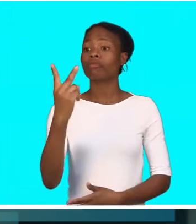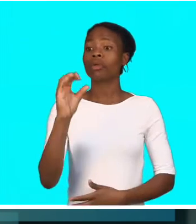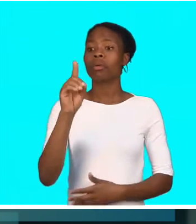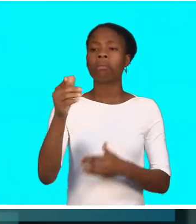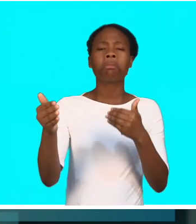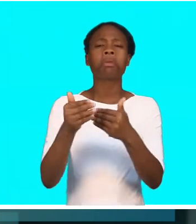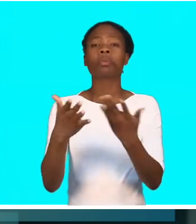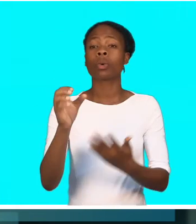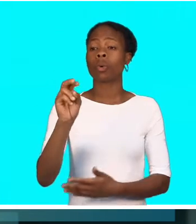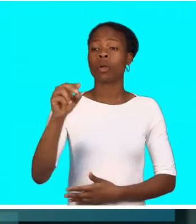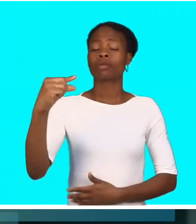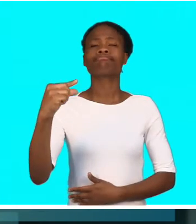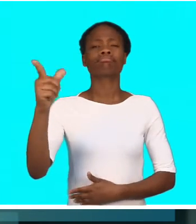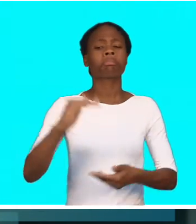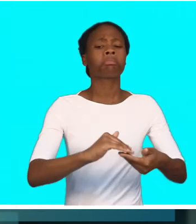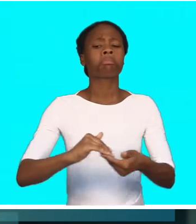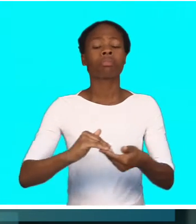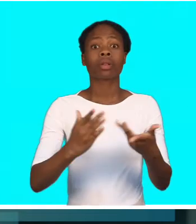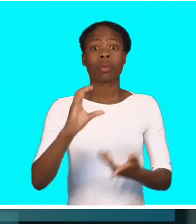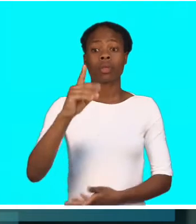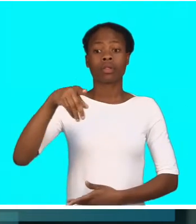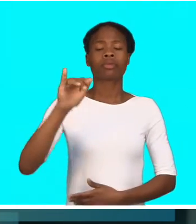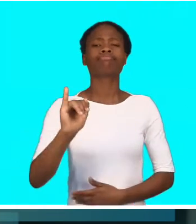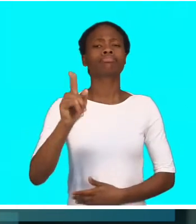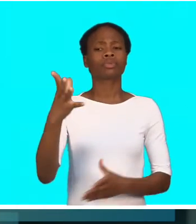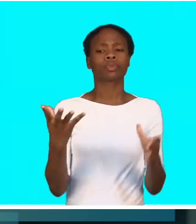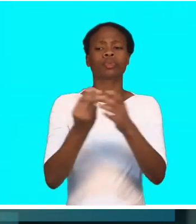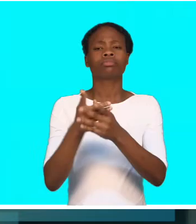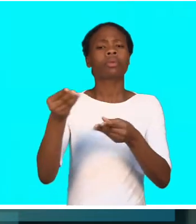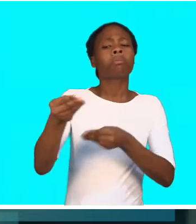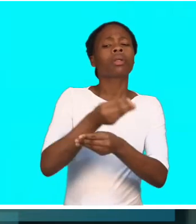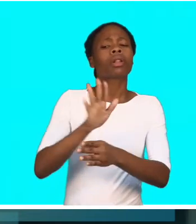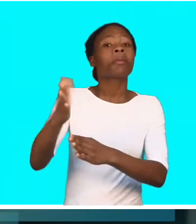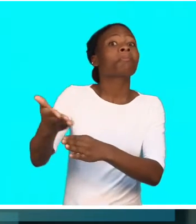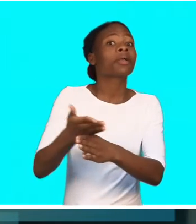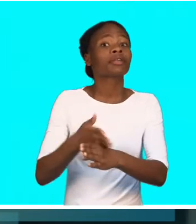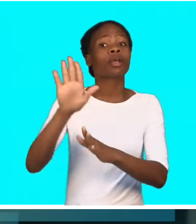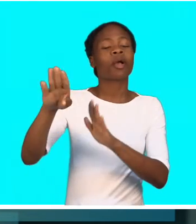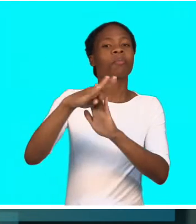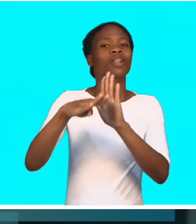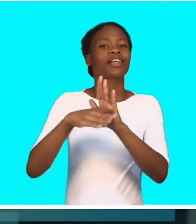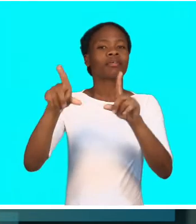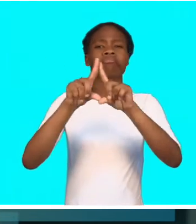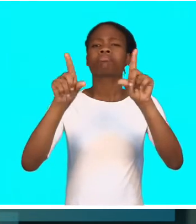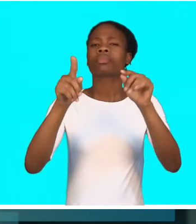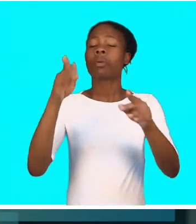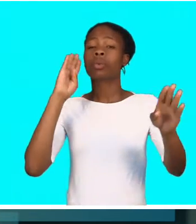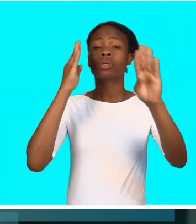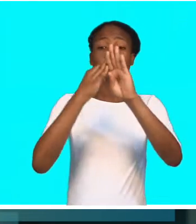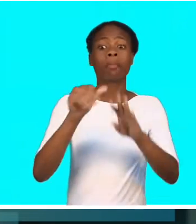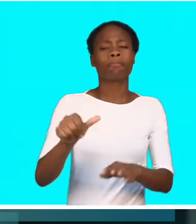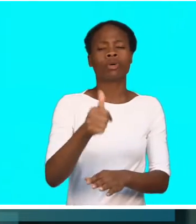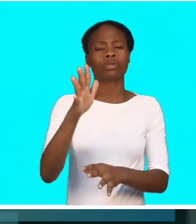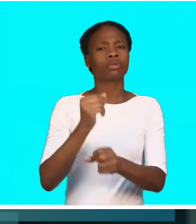Perto de 20 organizações não governamentais parceiras da CPI, juntaram-se para trocar experiências em relação